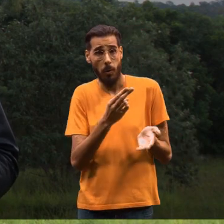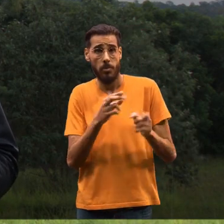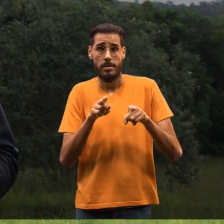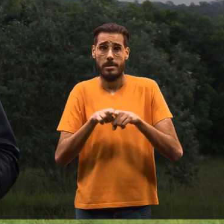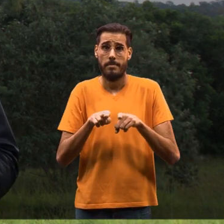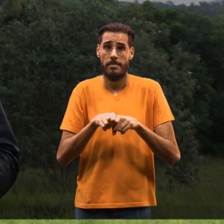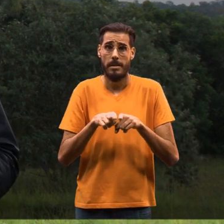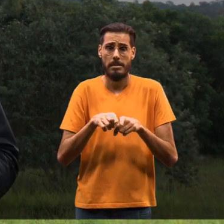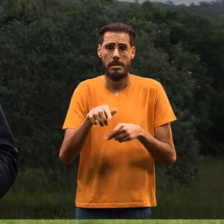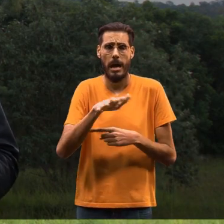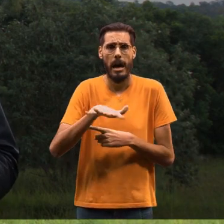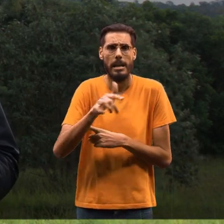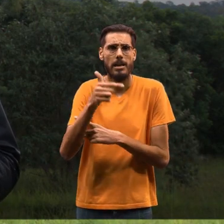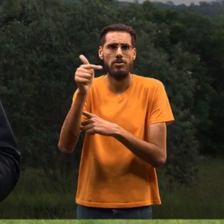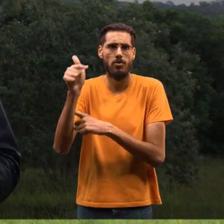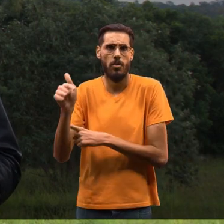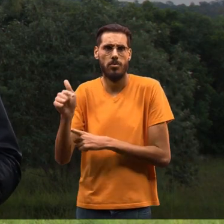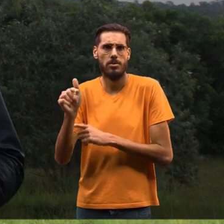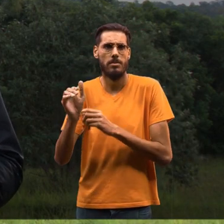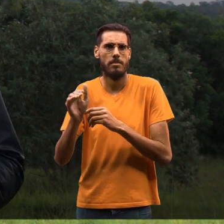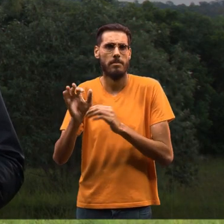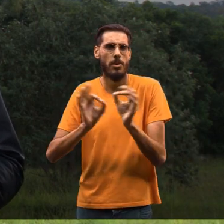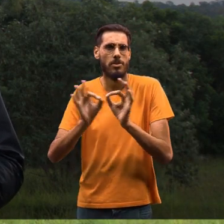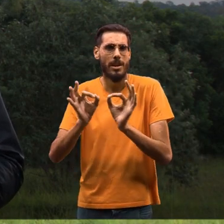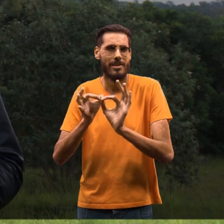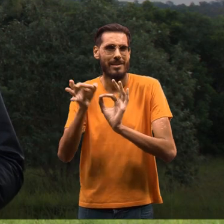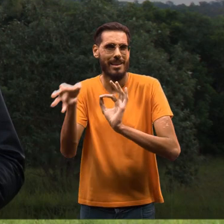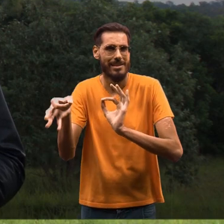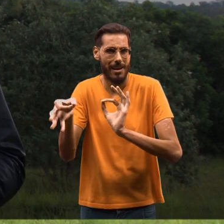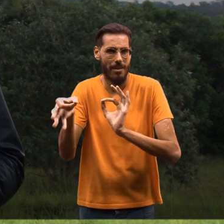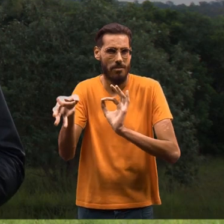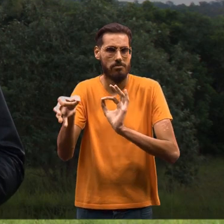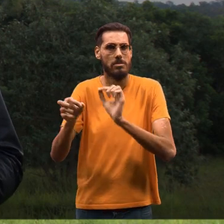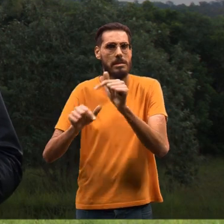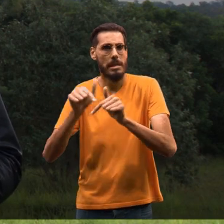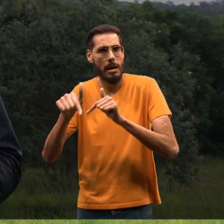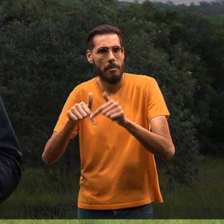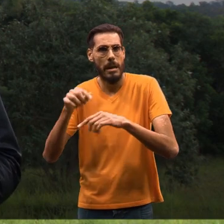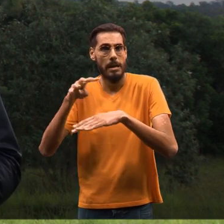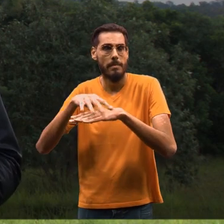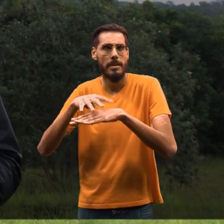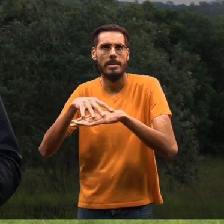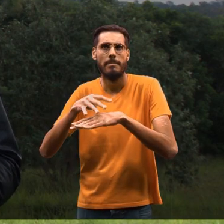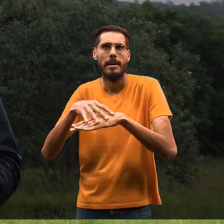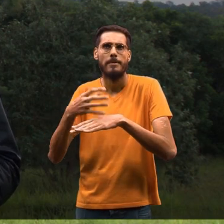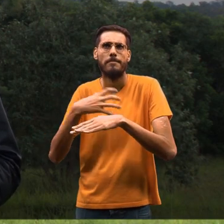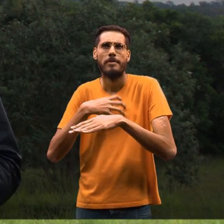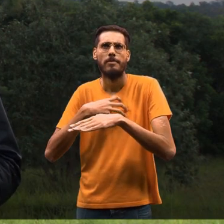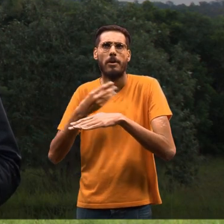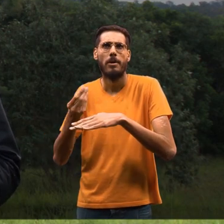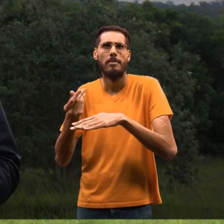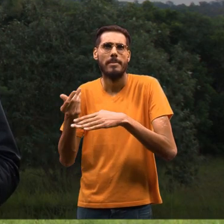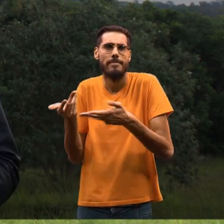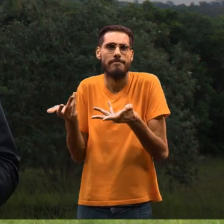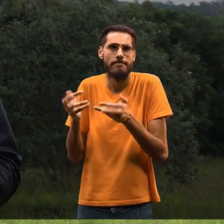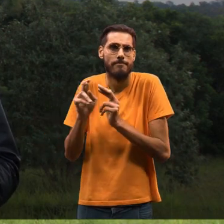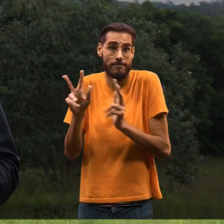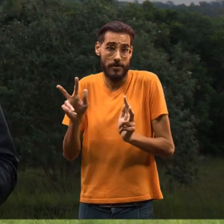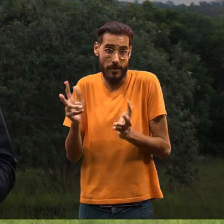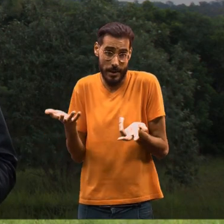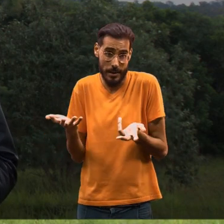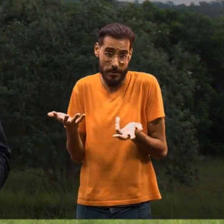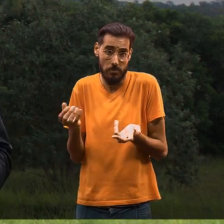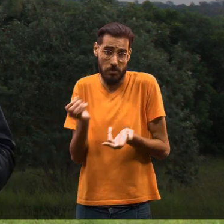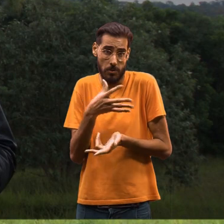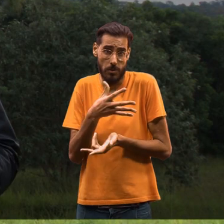outras áreas e projetos de extensão que trabalham com a matemática de uma maneira, muitas vezes, um